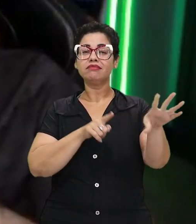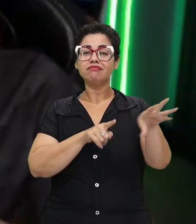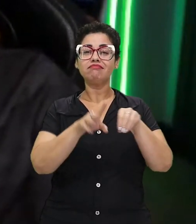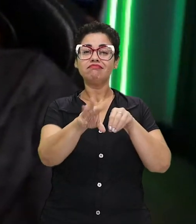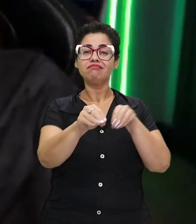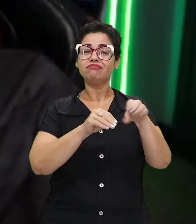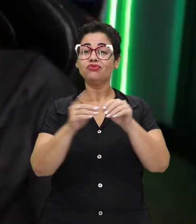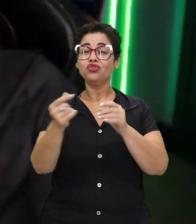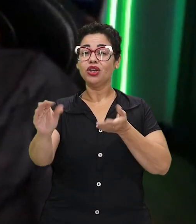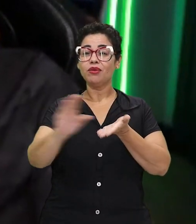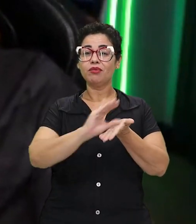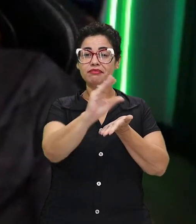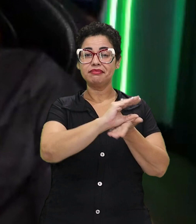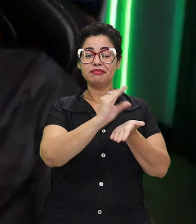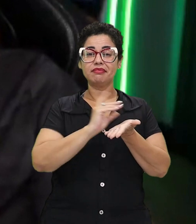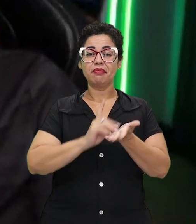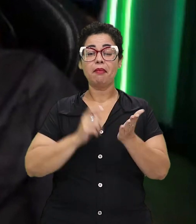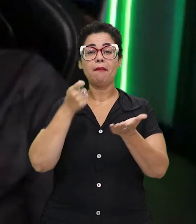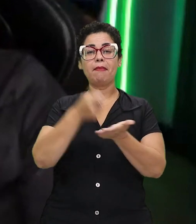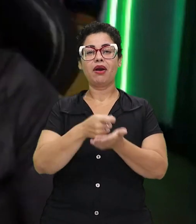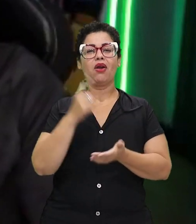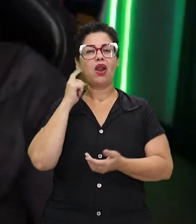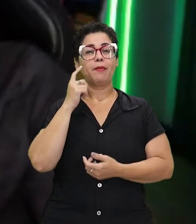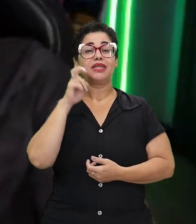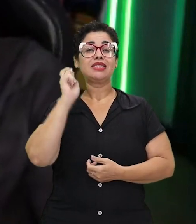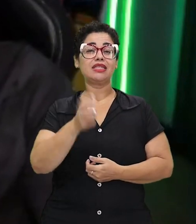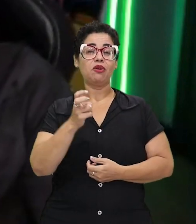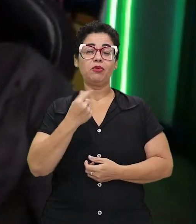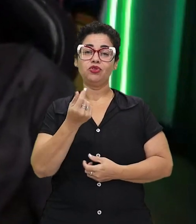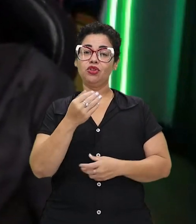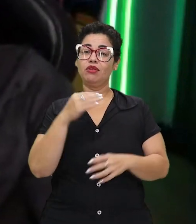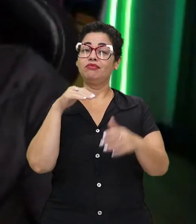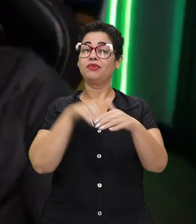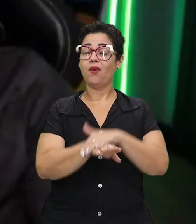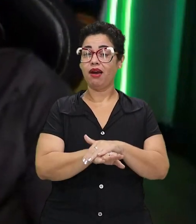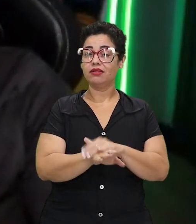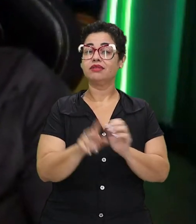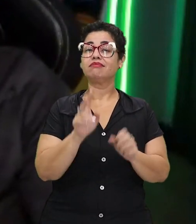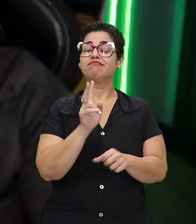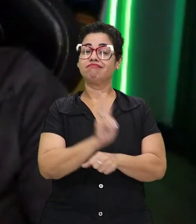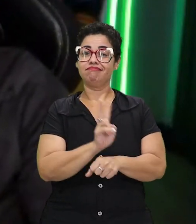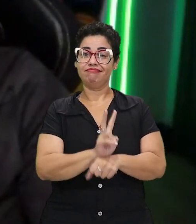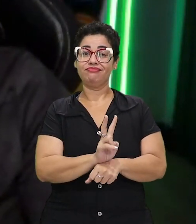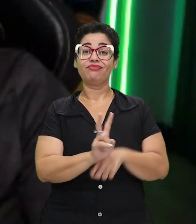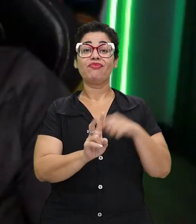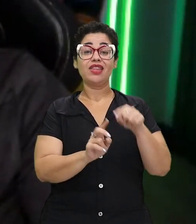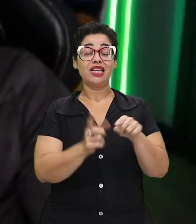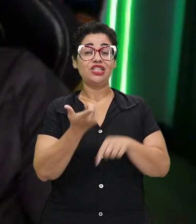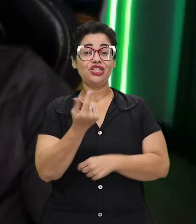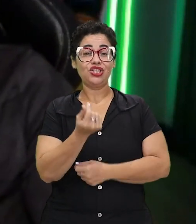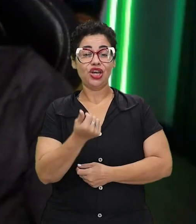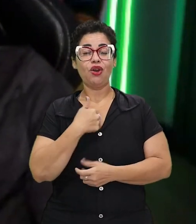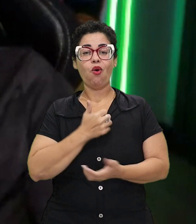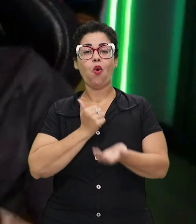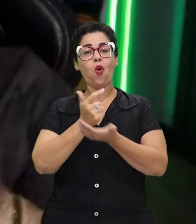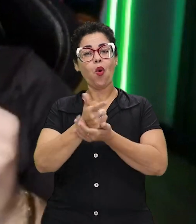fui juntando uma grana. E eu lembro até hoje que eu consegui juntar 5 mil reais. E aí, com esse dinheiro, eu comprei o meu primeiro